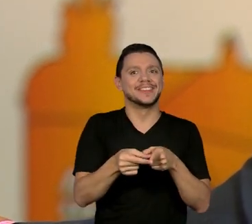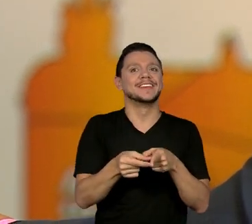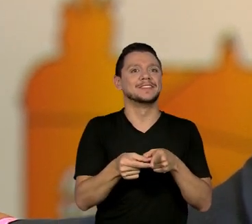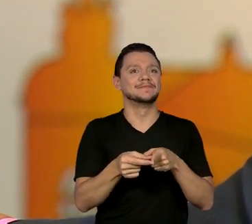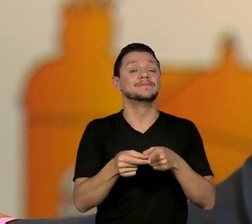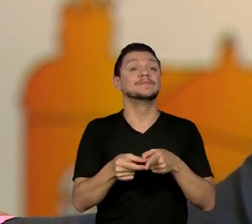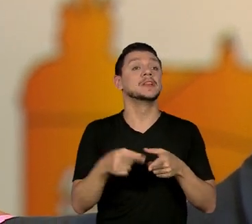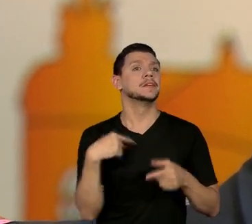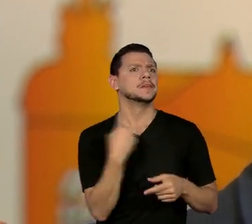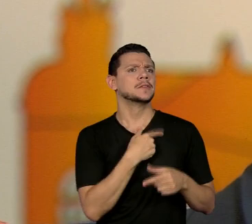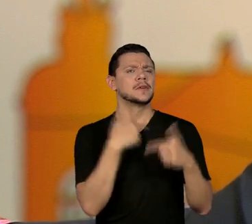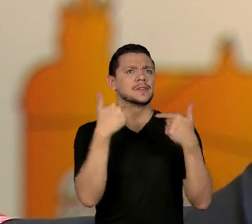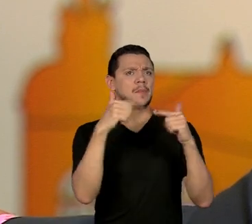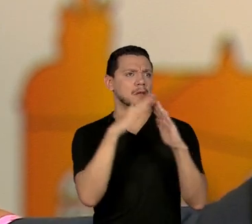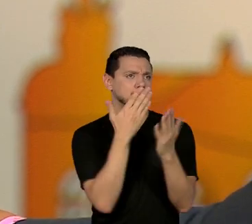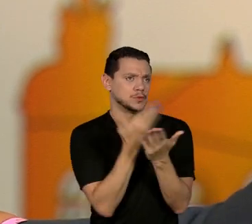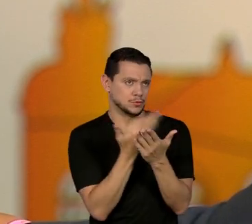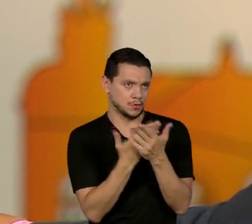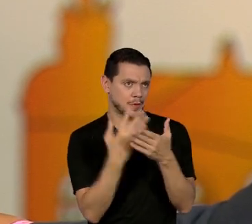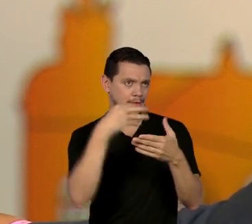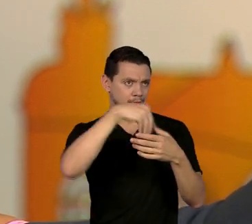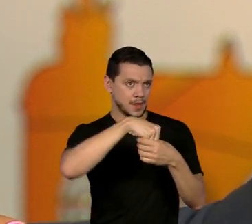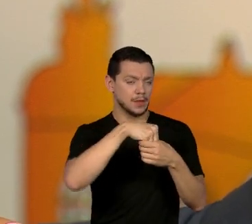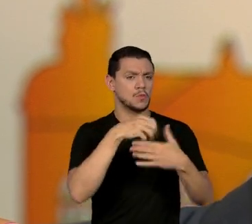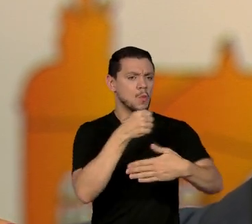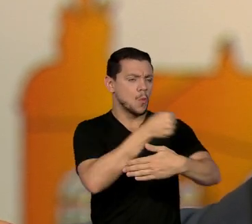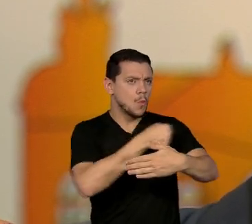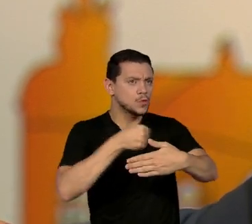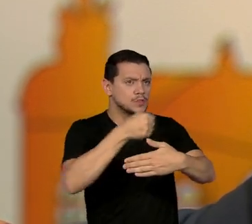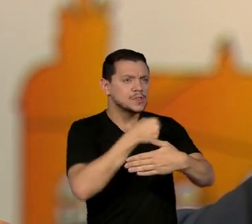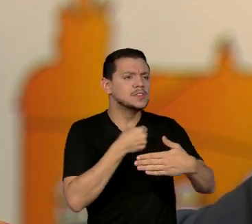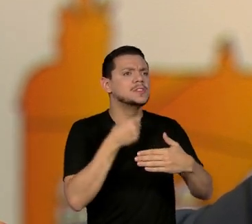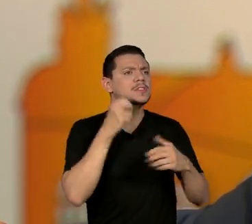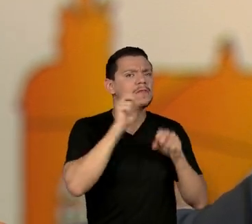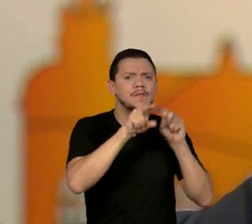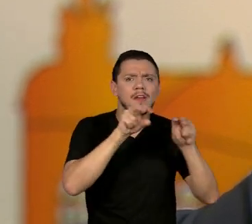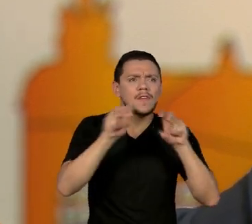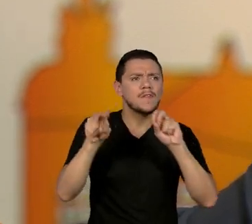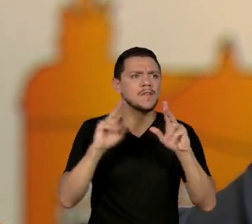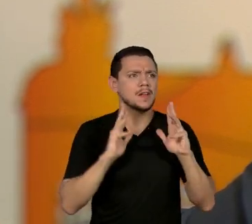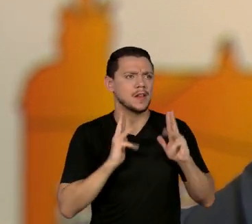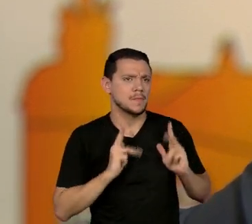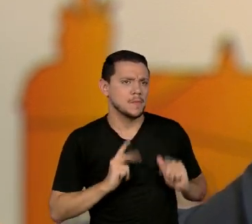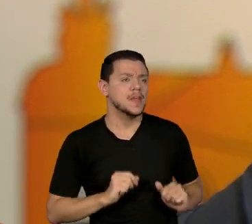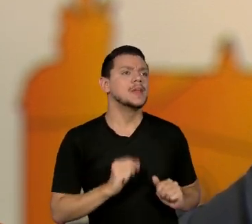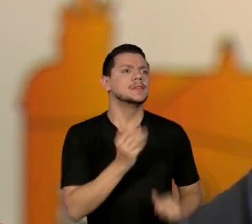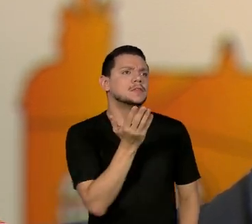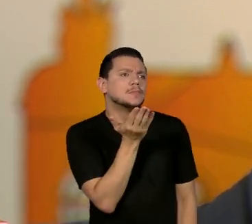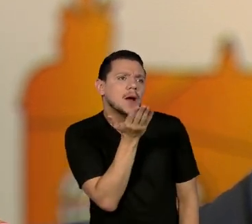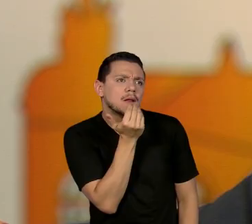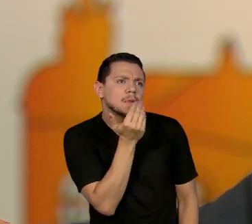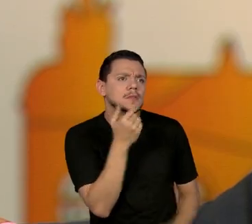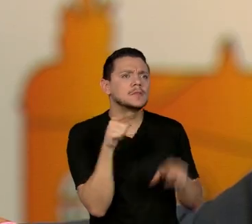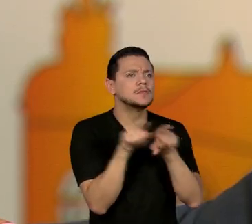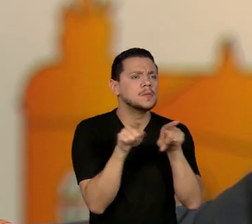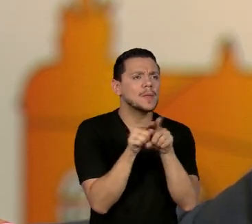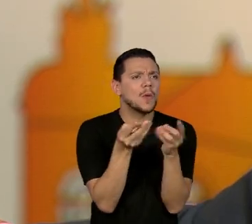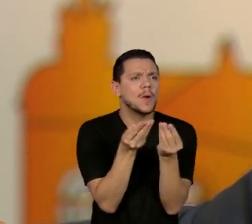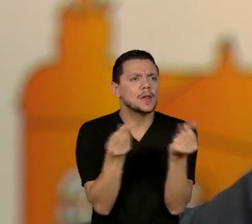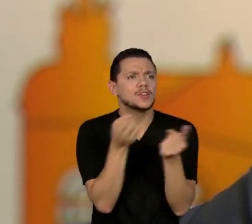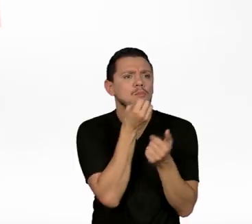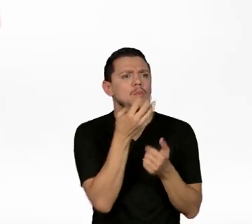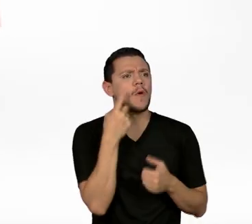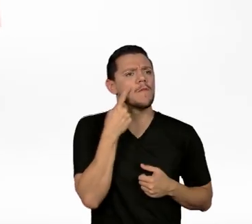das escolas, então, dentro da cozinha, nessas condições de higiene, em relação à alimentação também, de qualidade dos